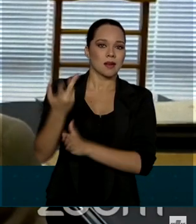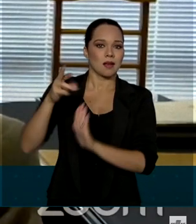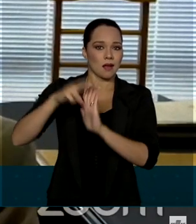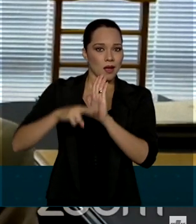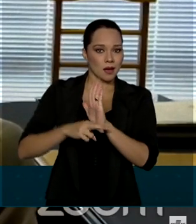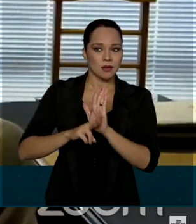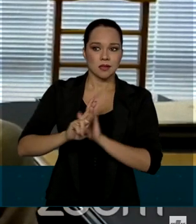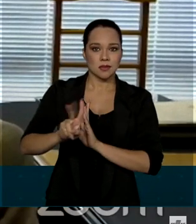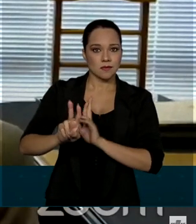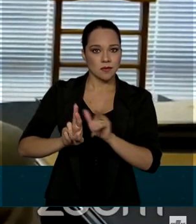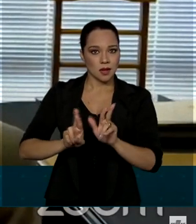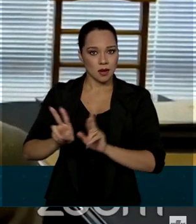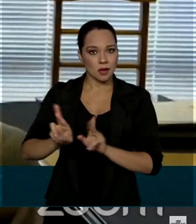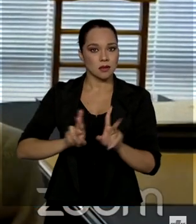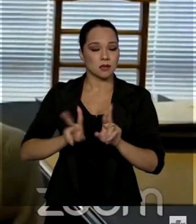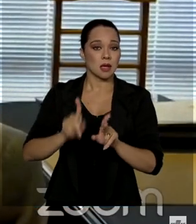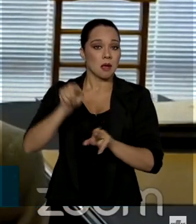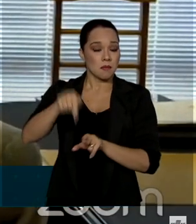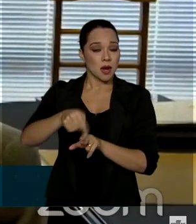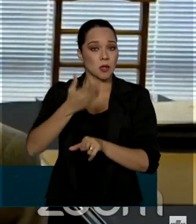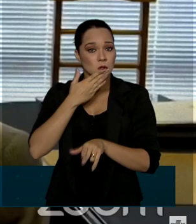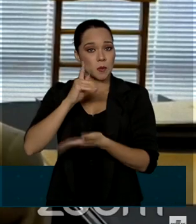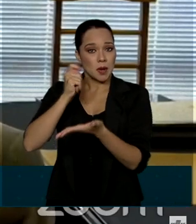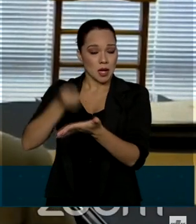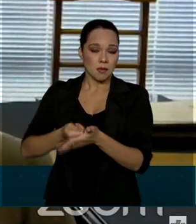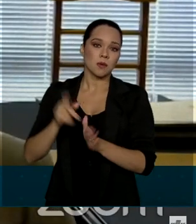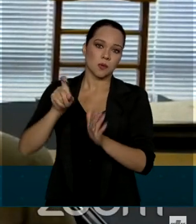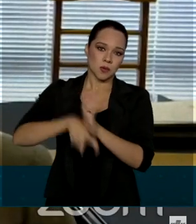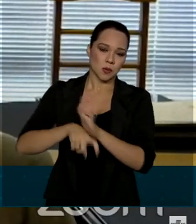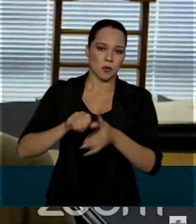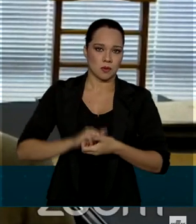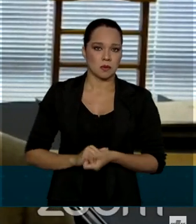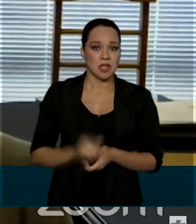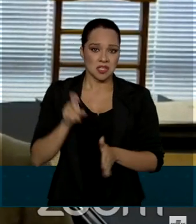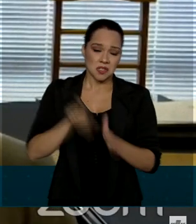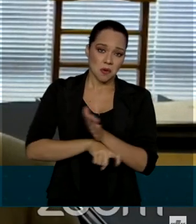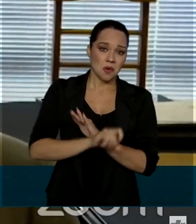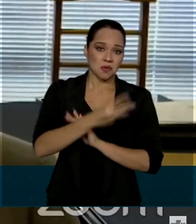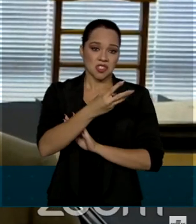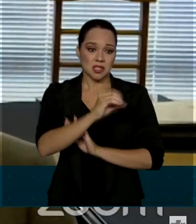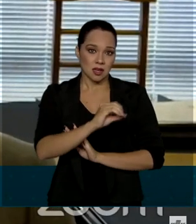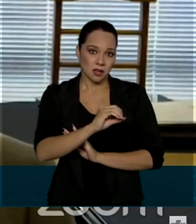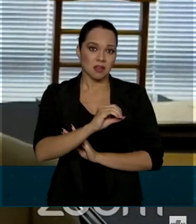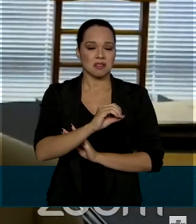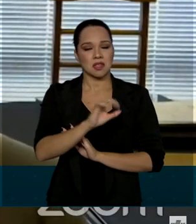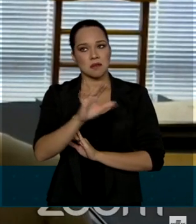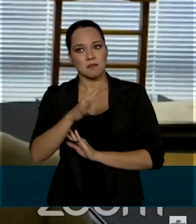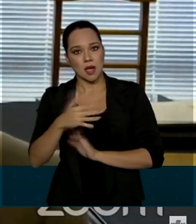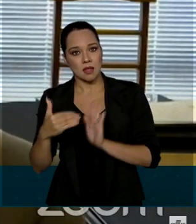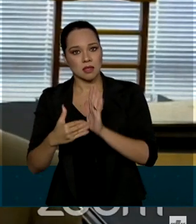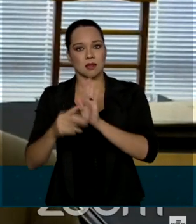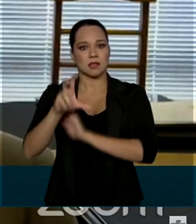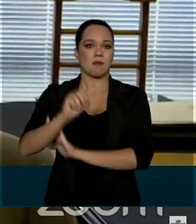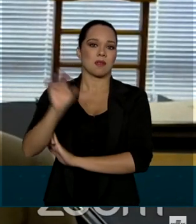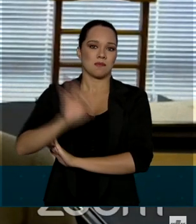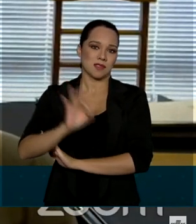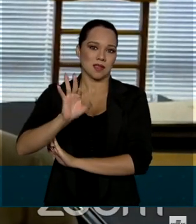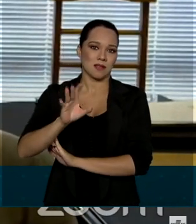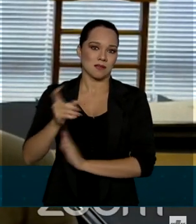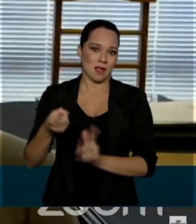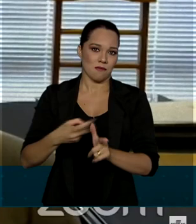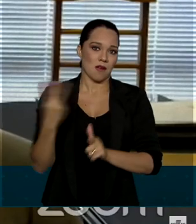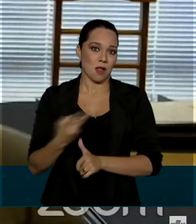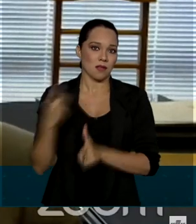diferenciadas para esse pagamento, com descontos. Um desconto que varia entre 30% e 50% da dívida.